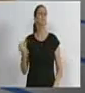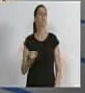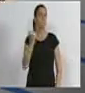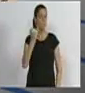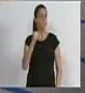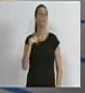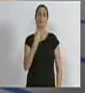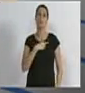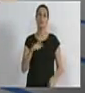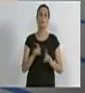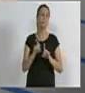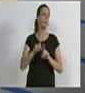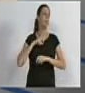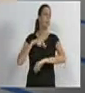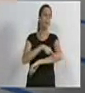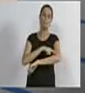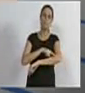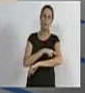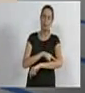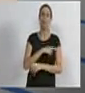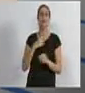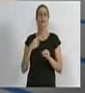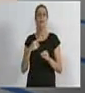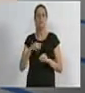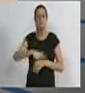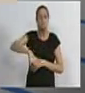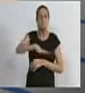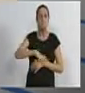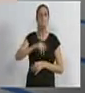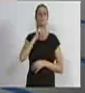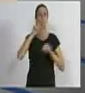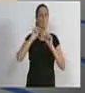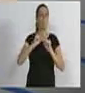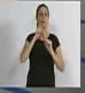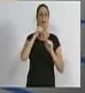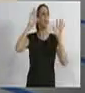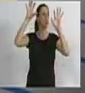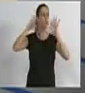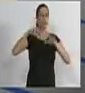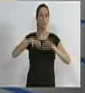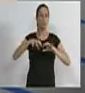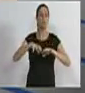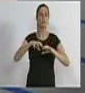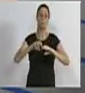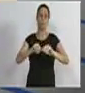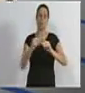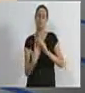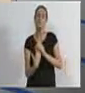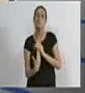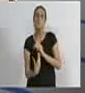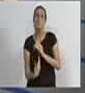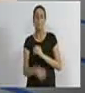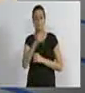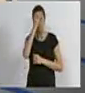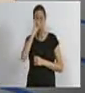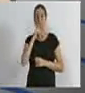termos parques, traças e quintais onde a terra possa absorver a água da chuva prevenindo enchentes. E